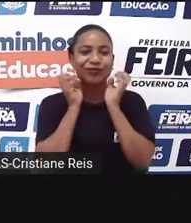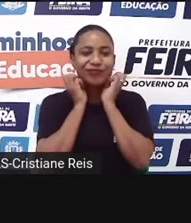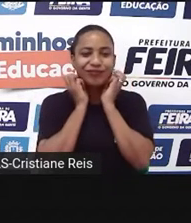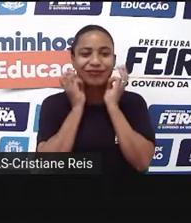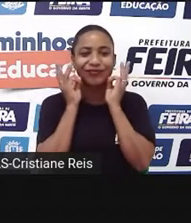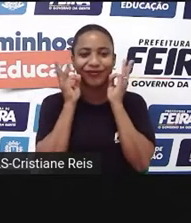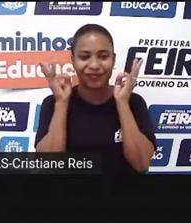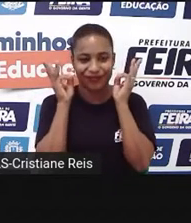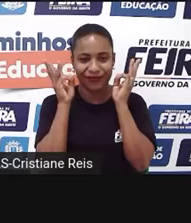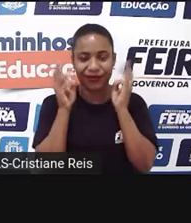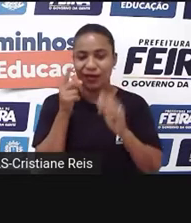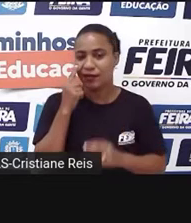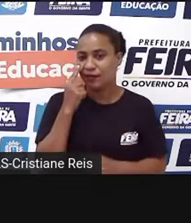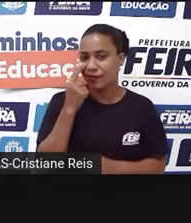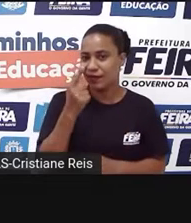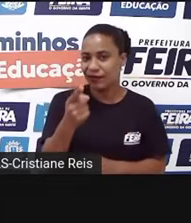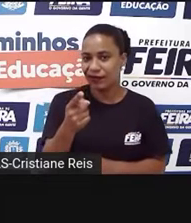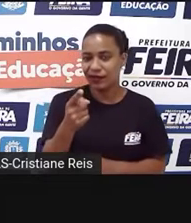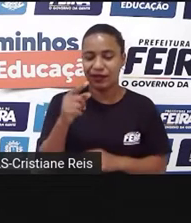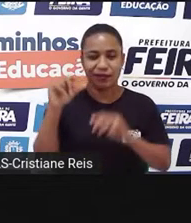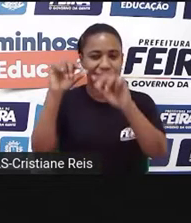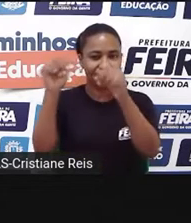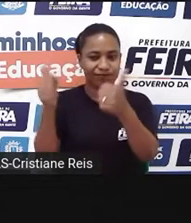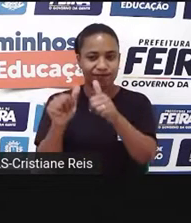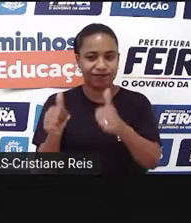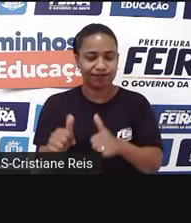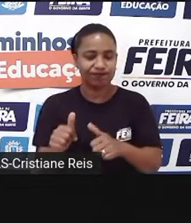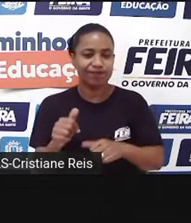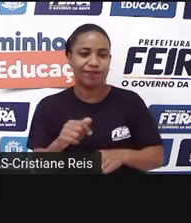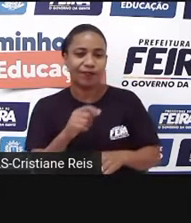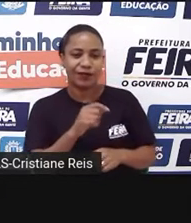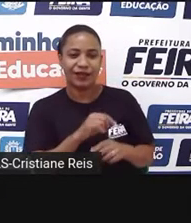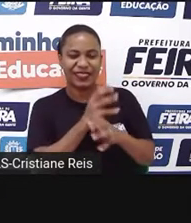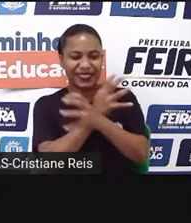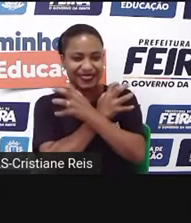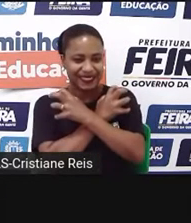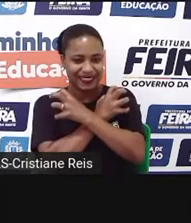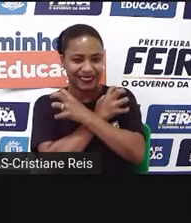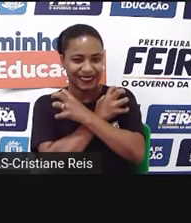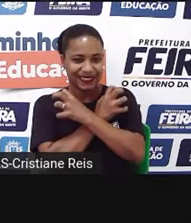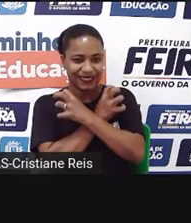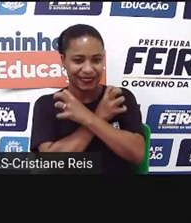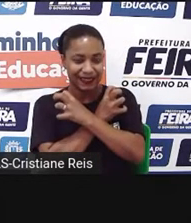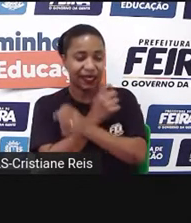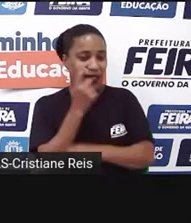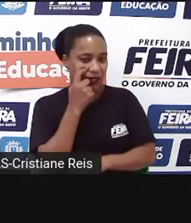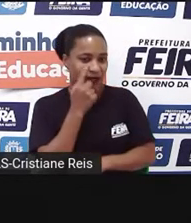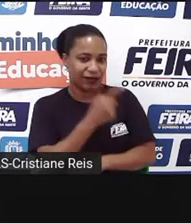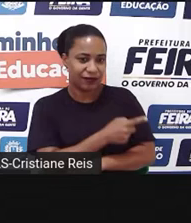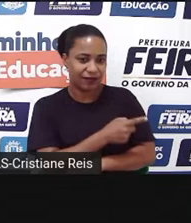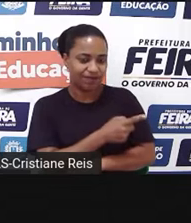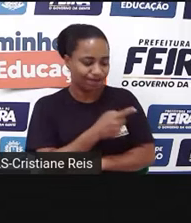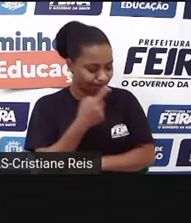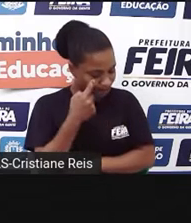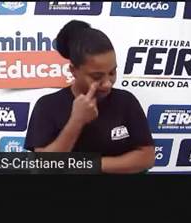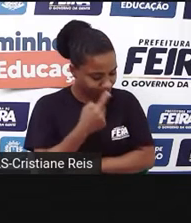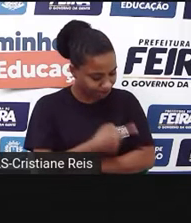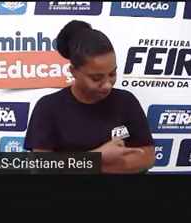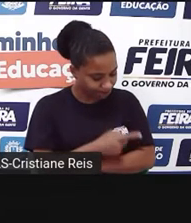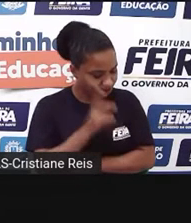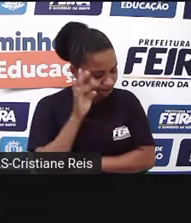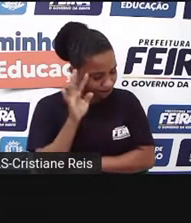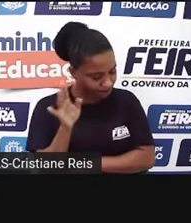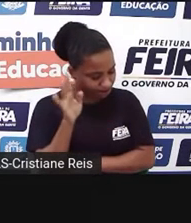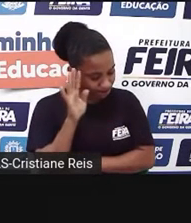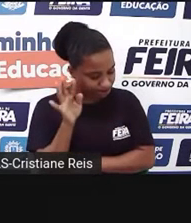própria imagem, a maneira como ele está olhando para a caveira, a maneira da posição da mão, nos leva a entender que ele está no momento de